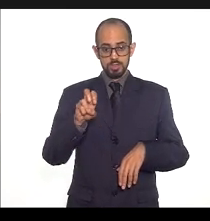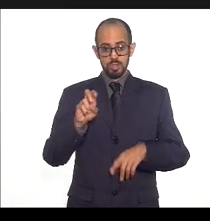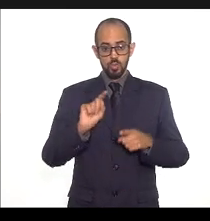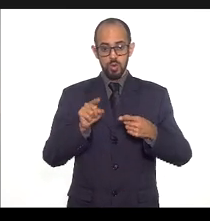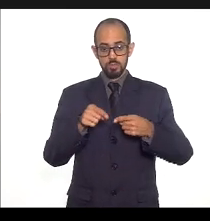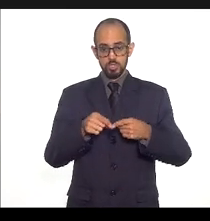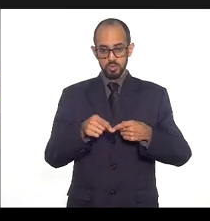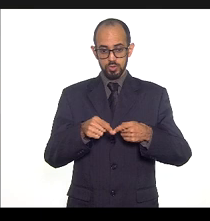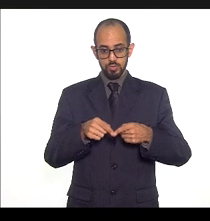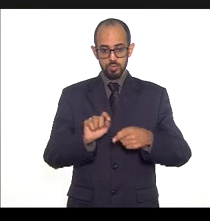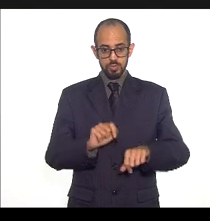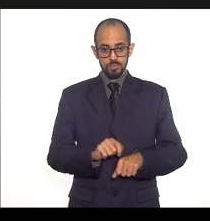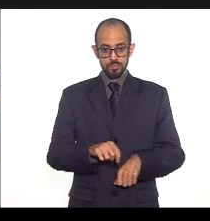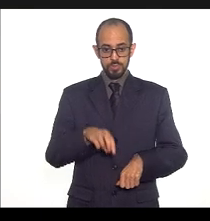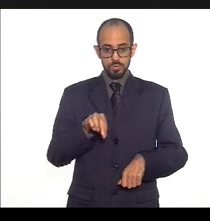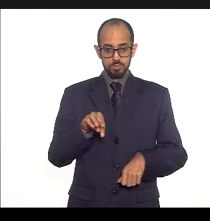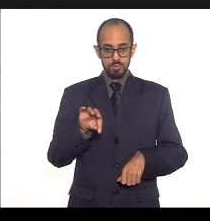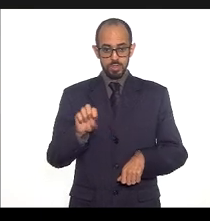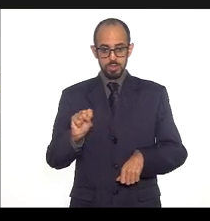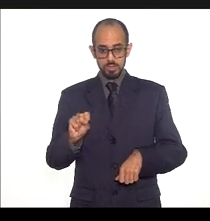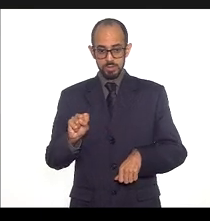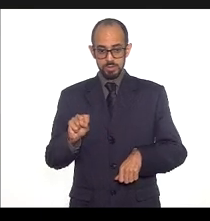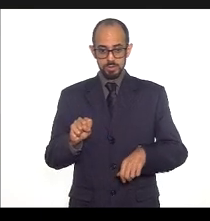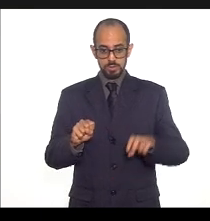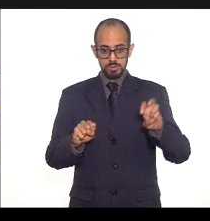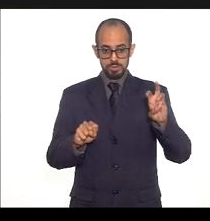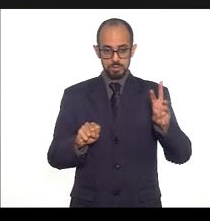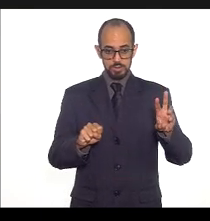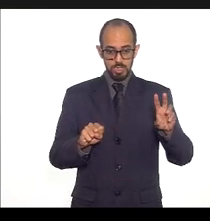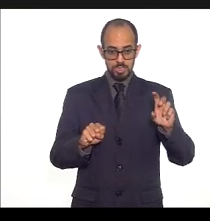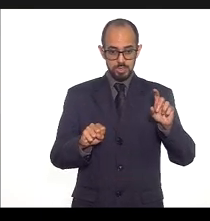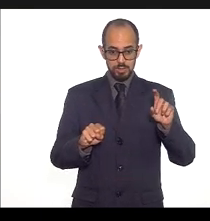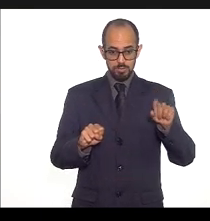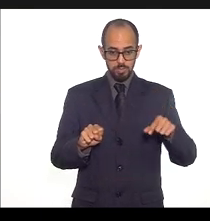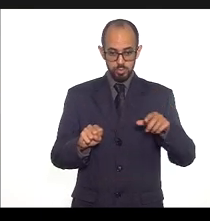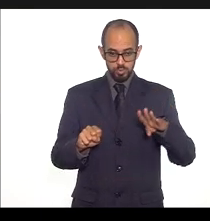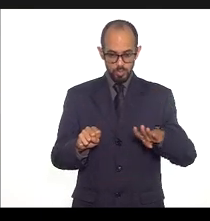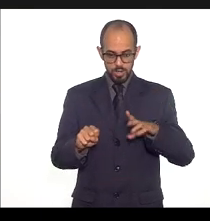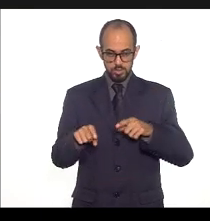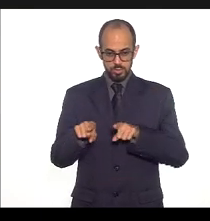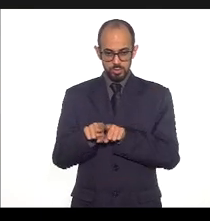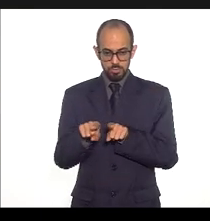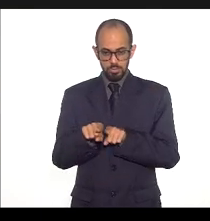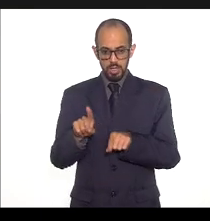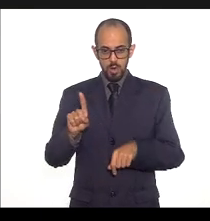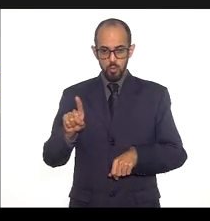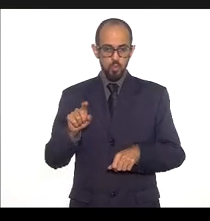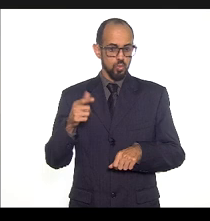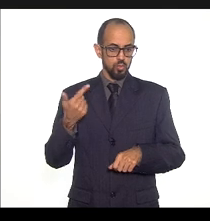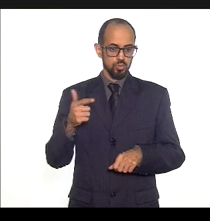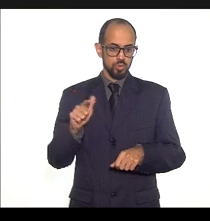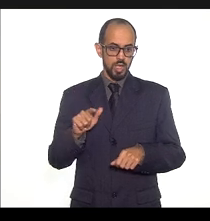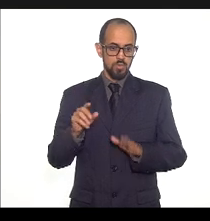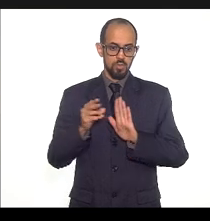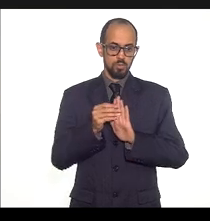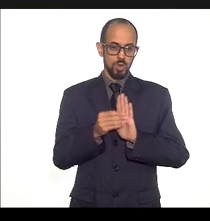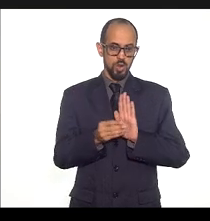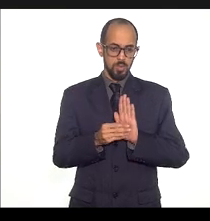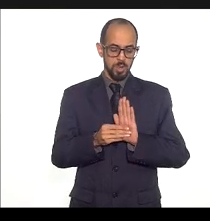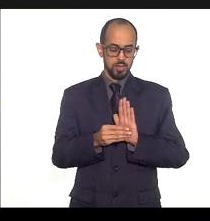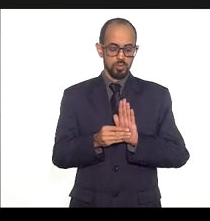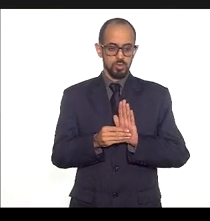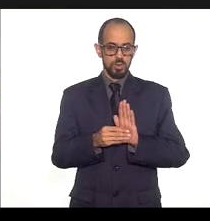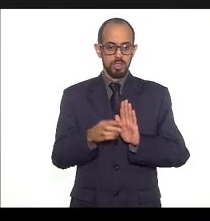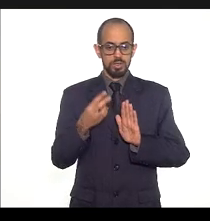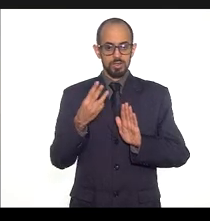e 3.5.3 não tiveram programação para o ano de 2021 das 11 metas programadas 3 metas